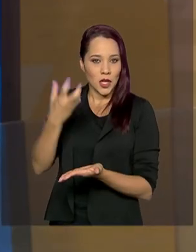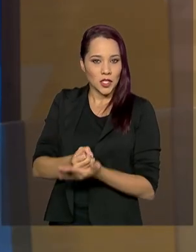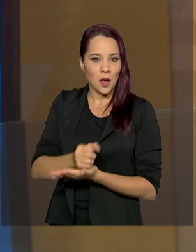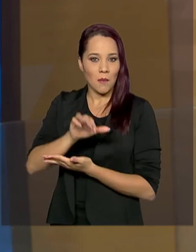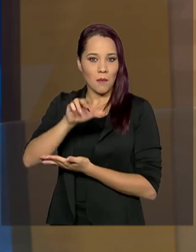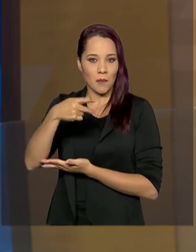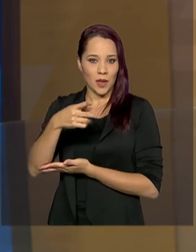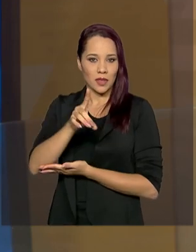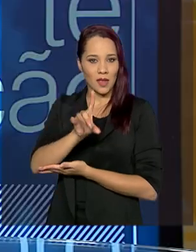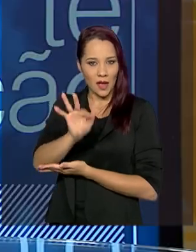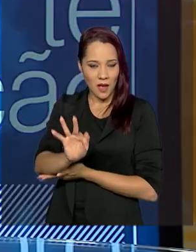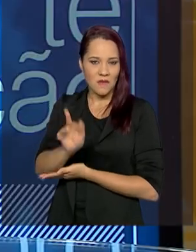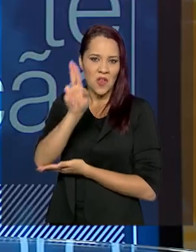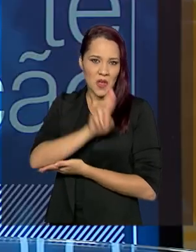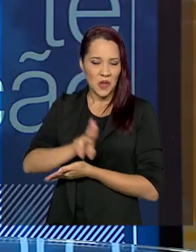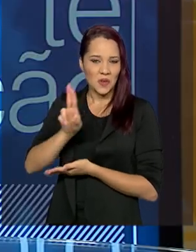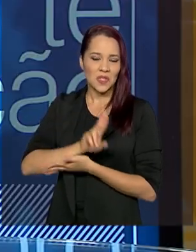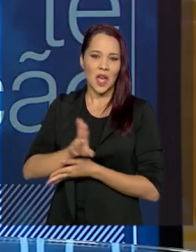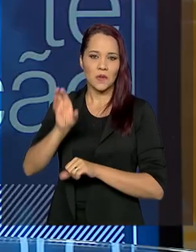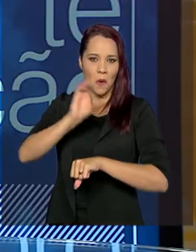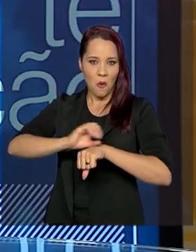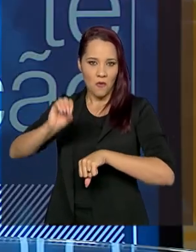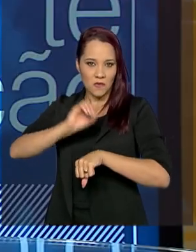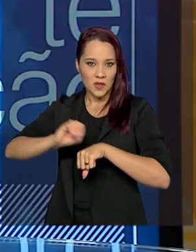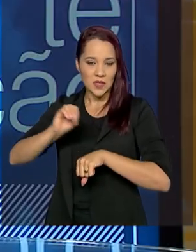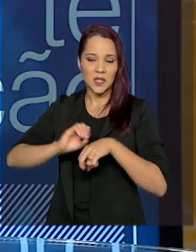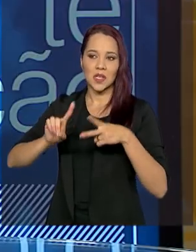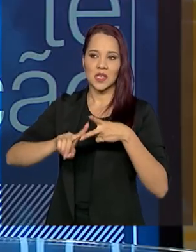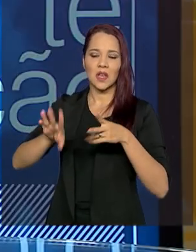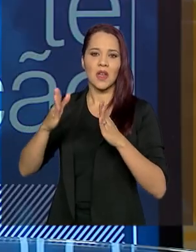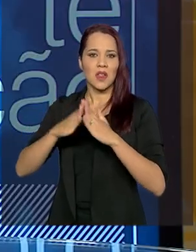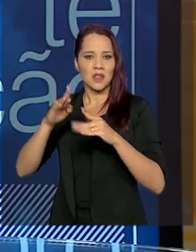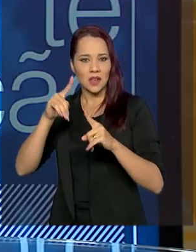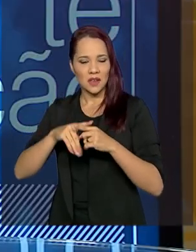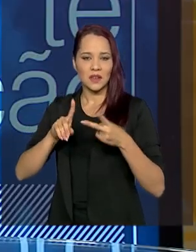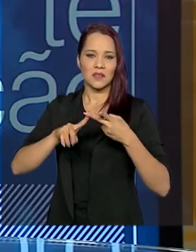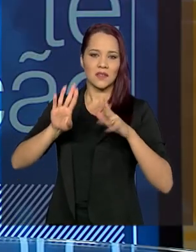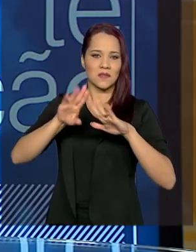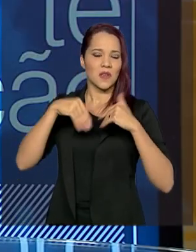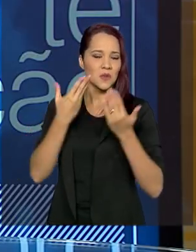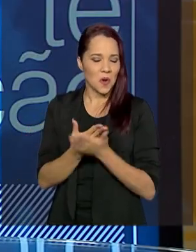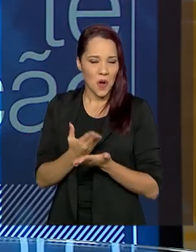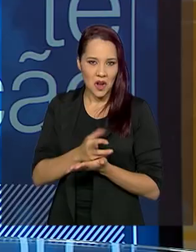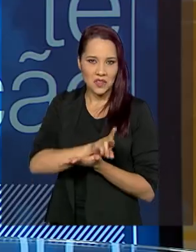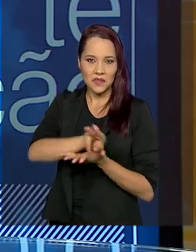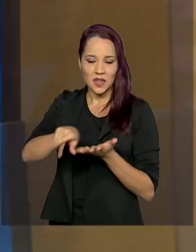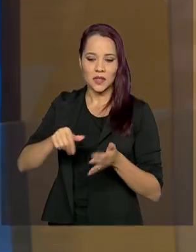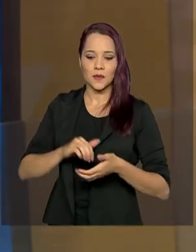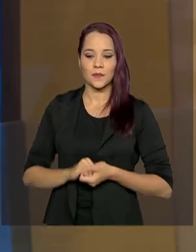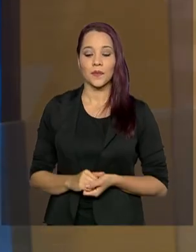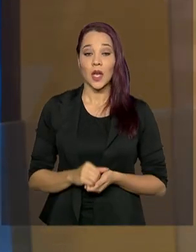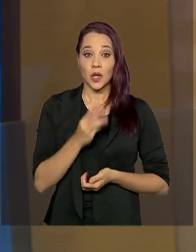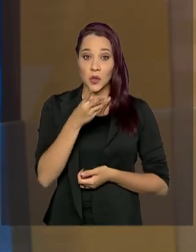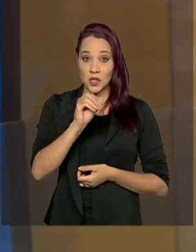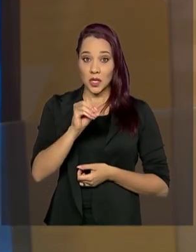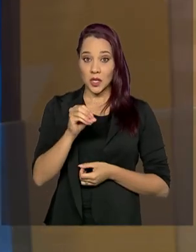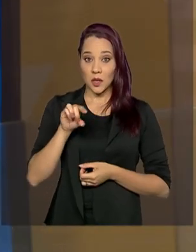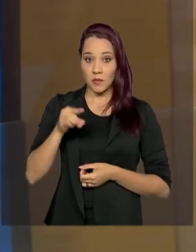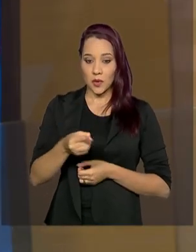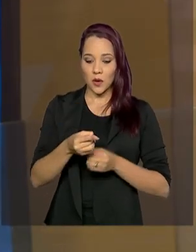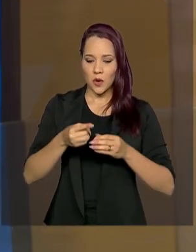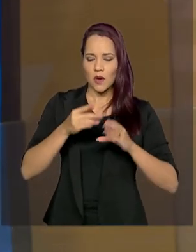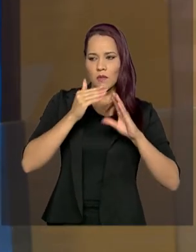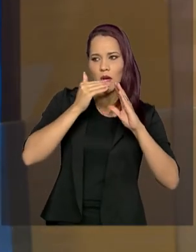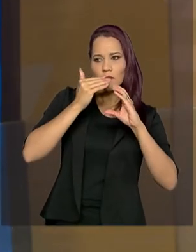e usar numa oficina, na igreja, na escola, enfim. E os 30 mil exemplares vão ser direcionados para